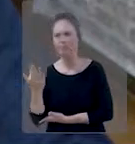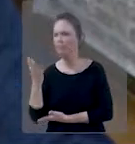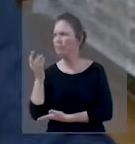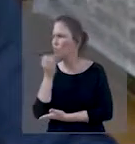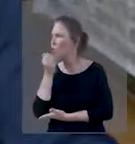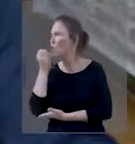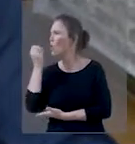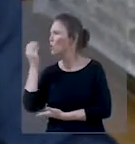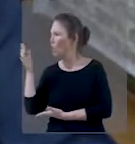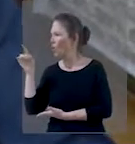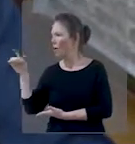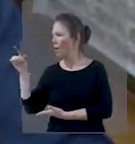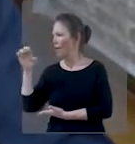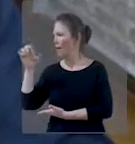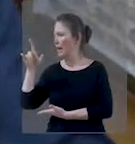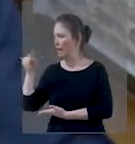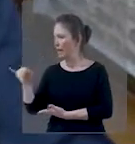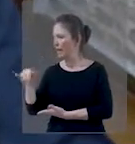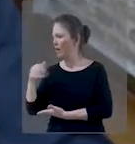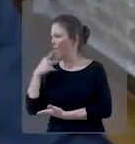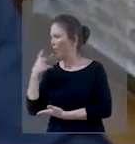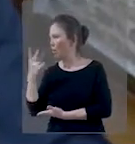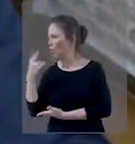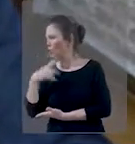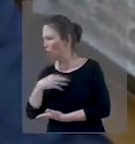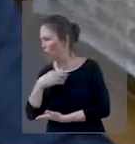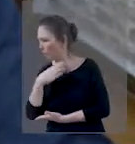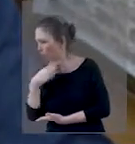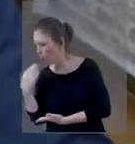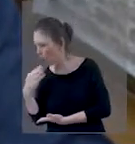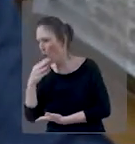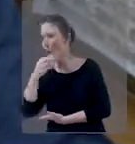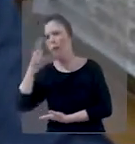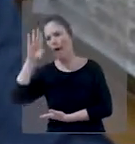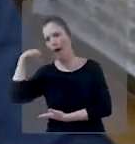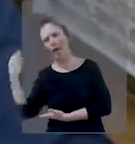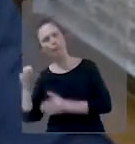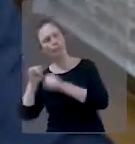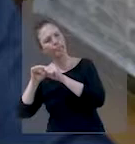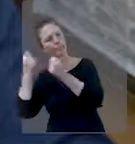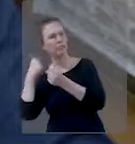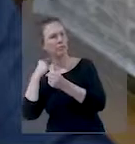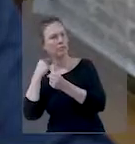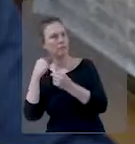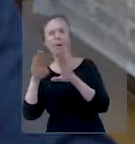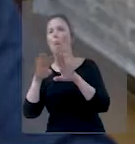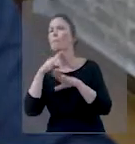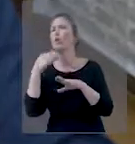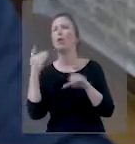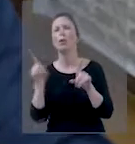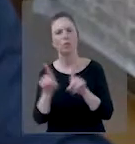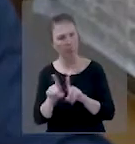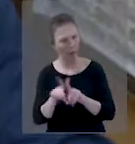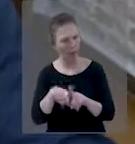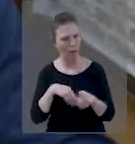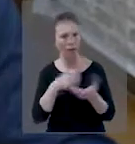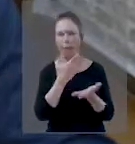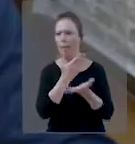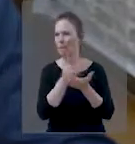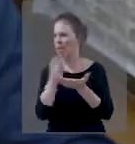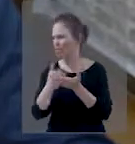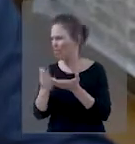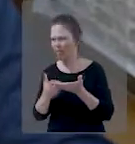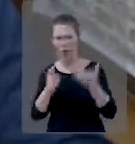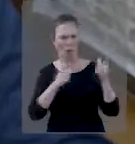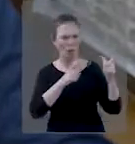Finéas quando contaram para o sacerdote que os filhos dele tinham morrido ele caiu da cadeira quebrou o pescoço e morreu. Eles perderam a batalha